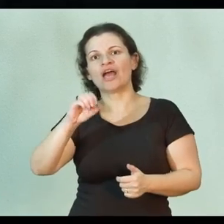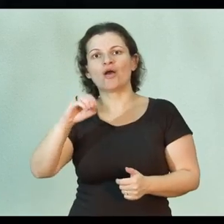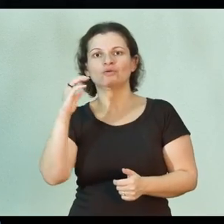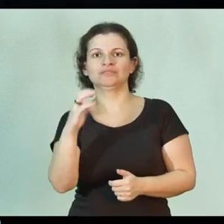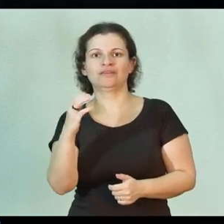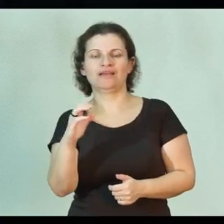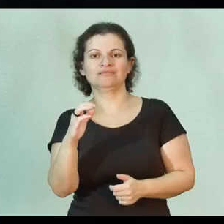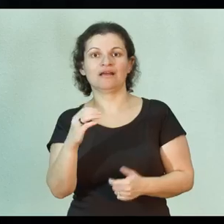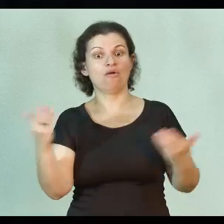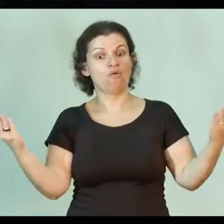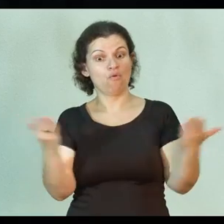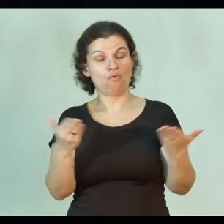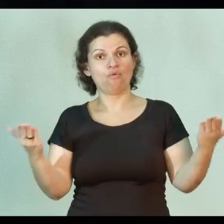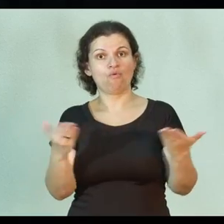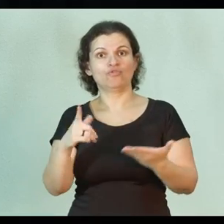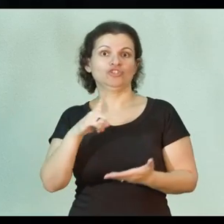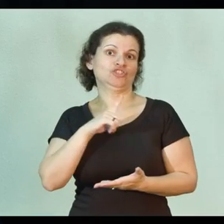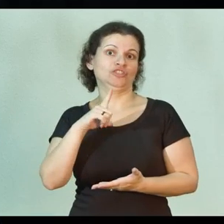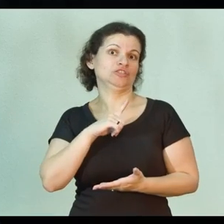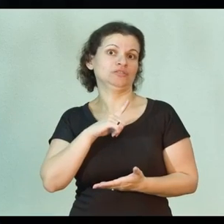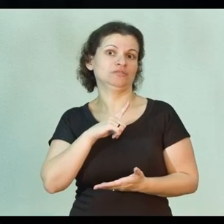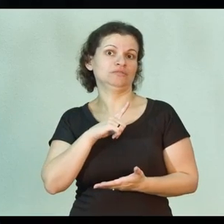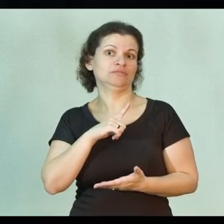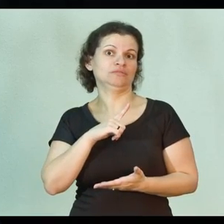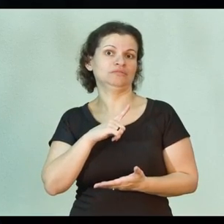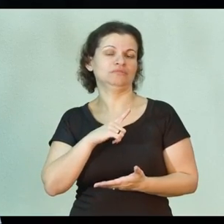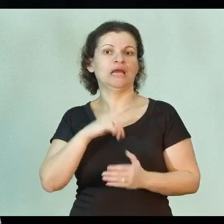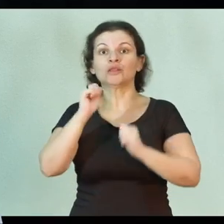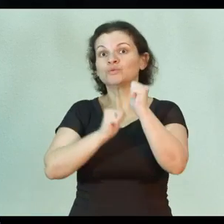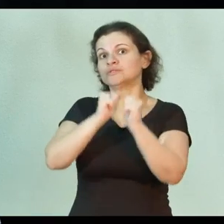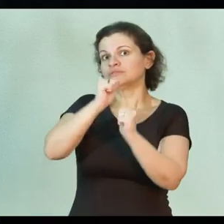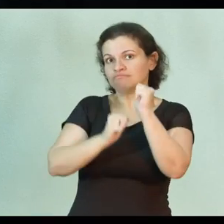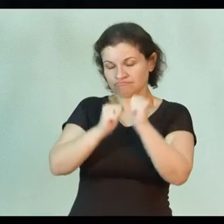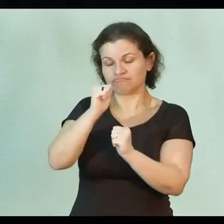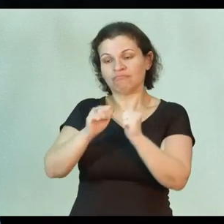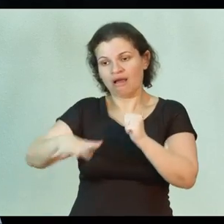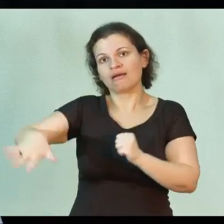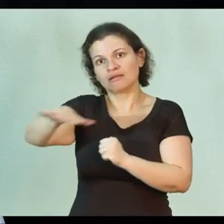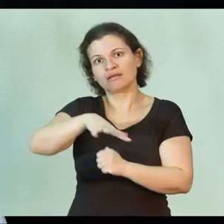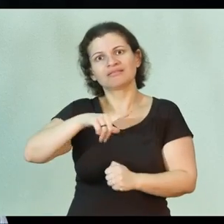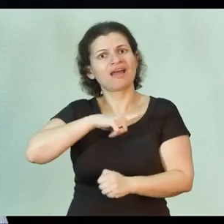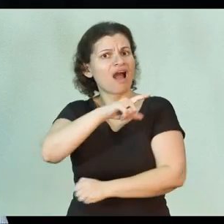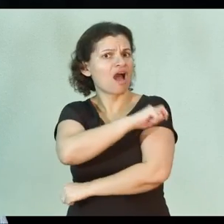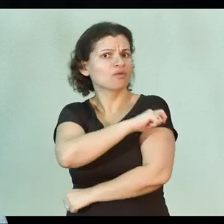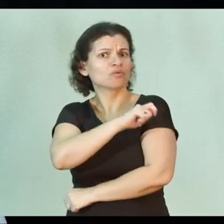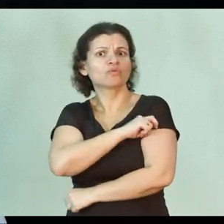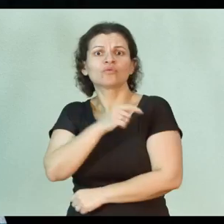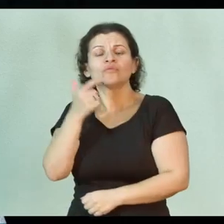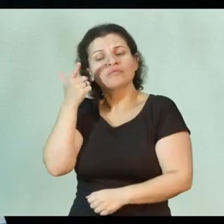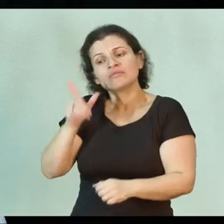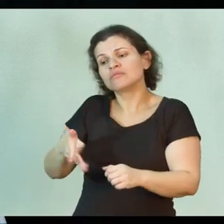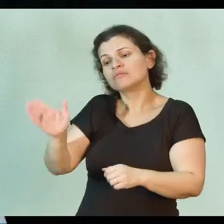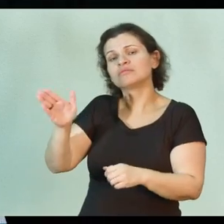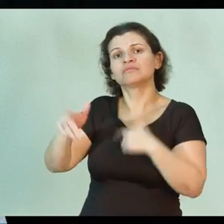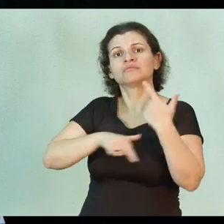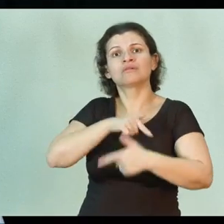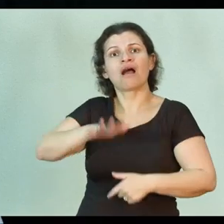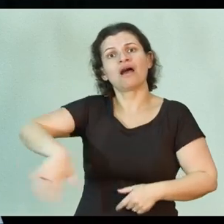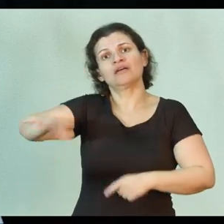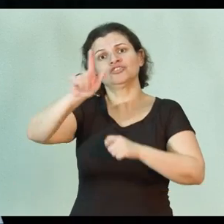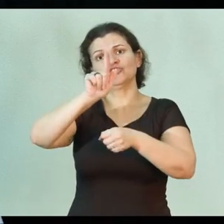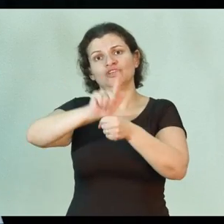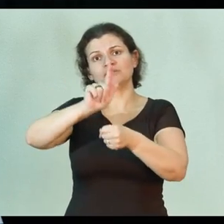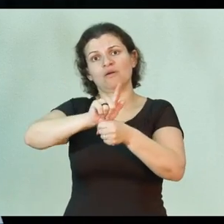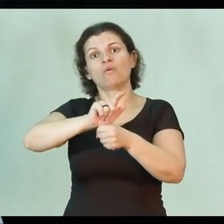geossciências, hoje estão na indústria. Temos alunos que vão trabalhar na área de